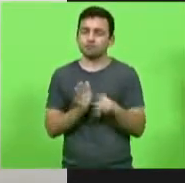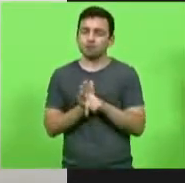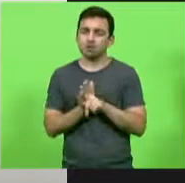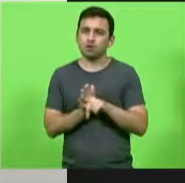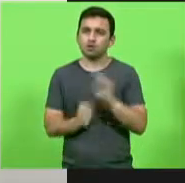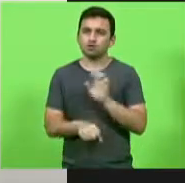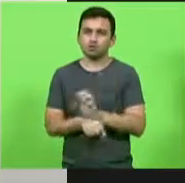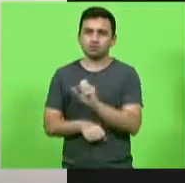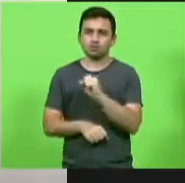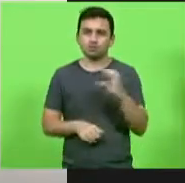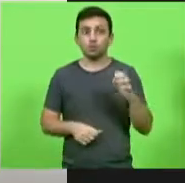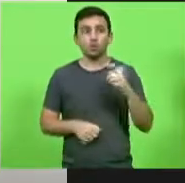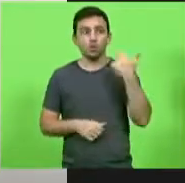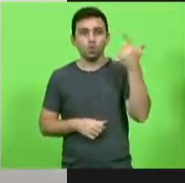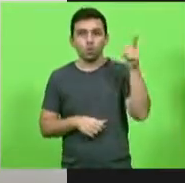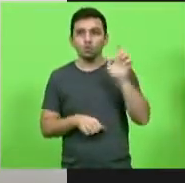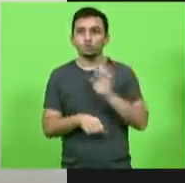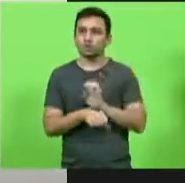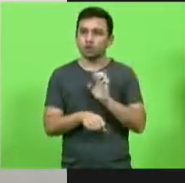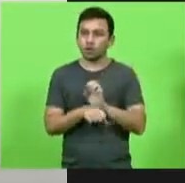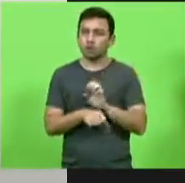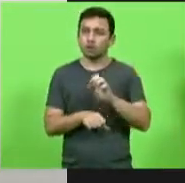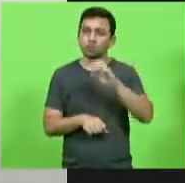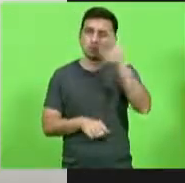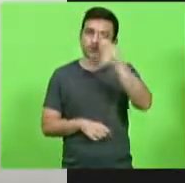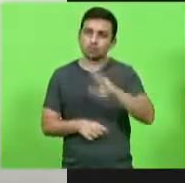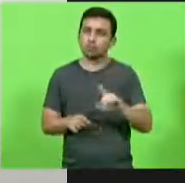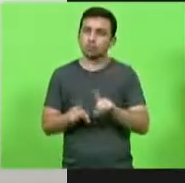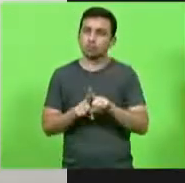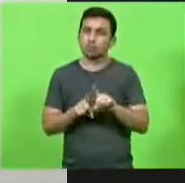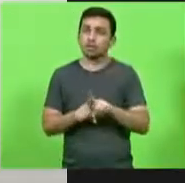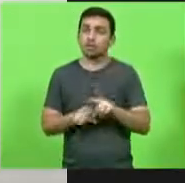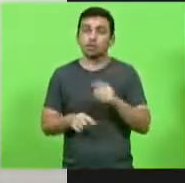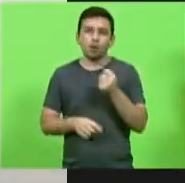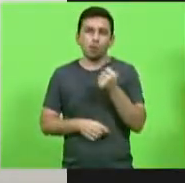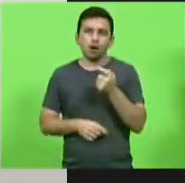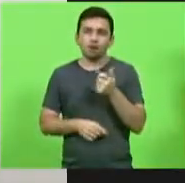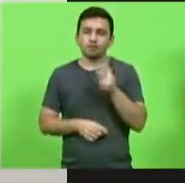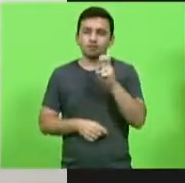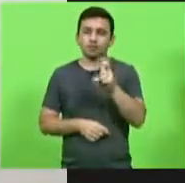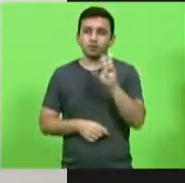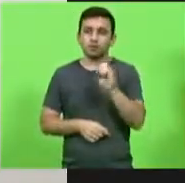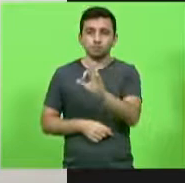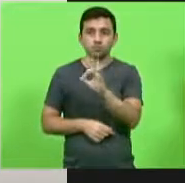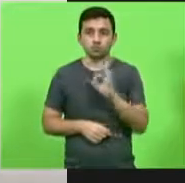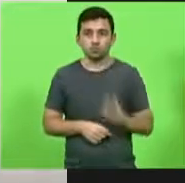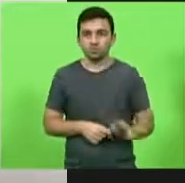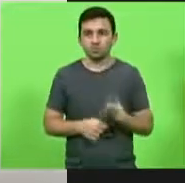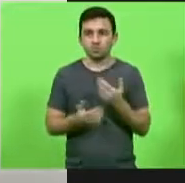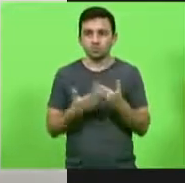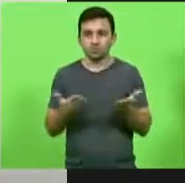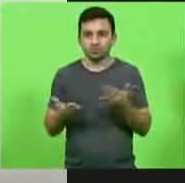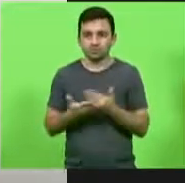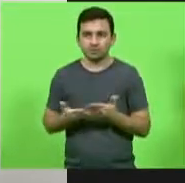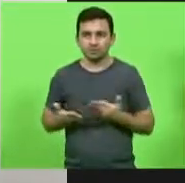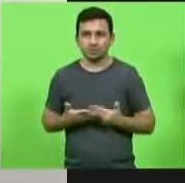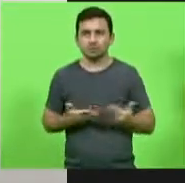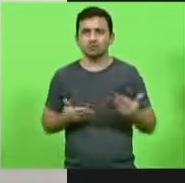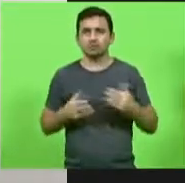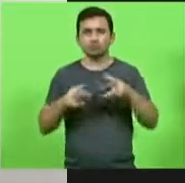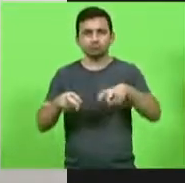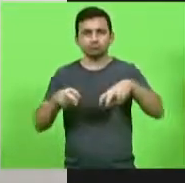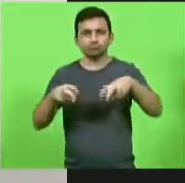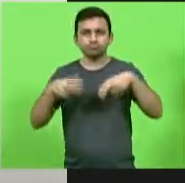em outros estados do nosso país quase 50% de perda somente nas